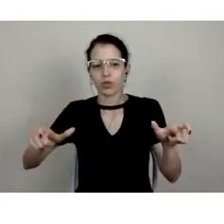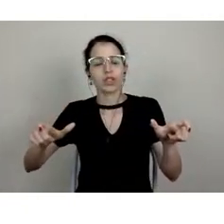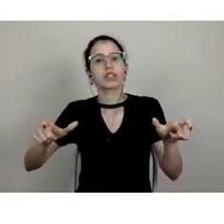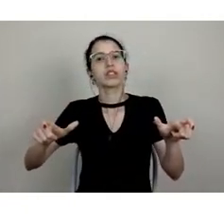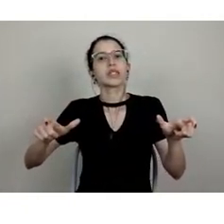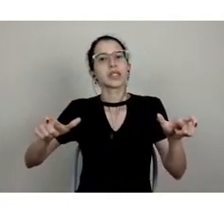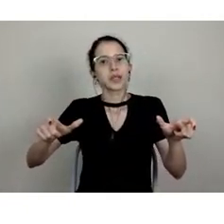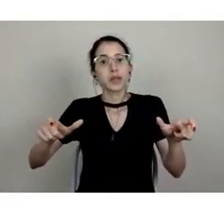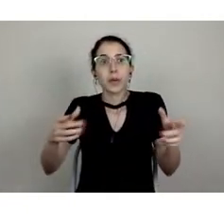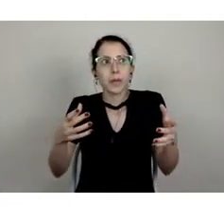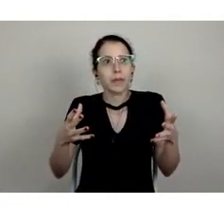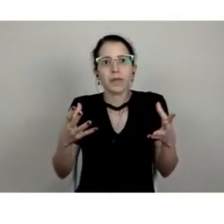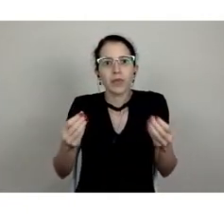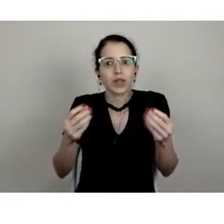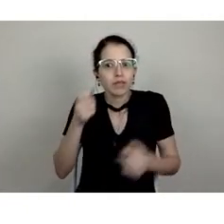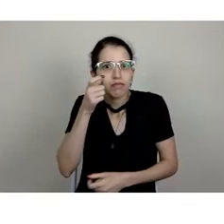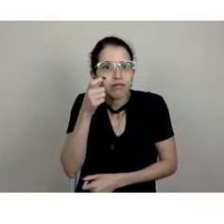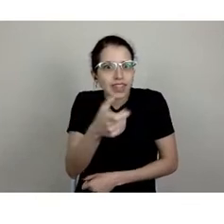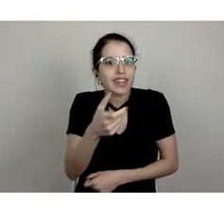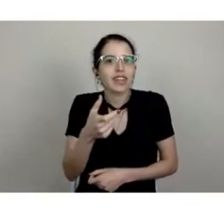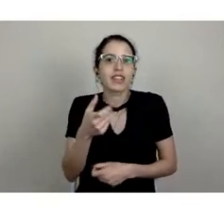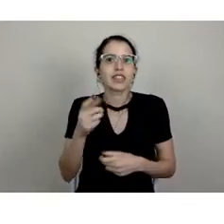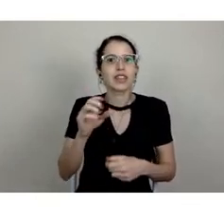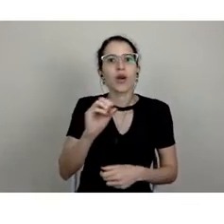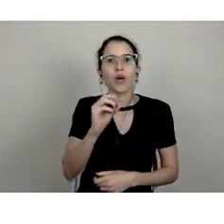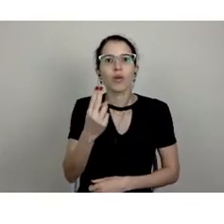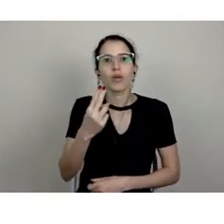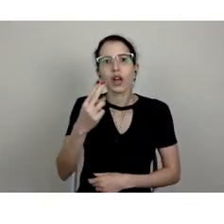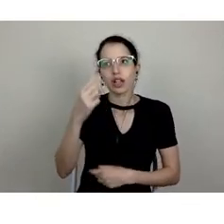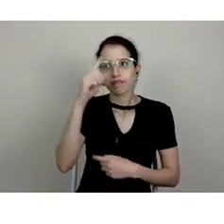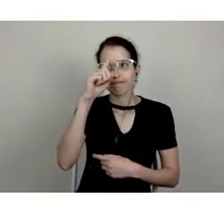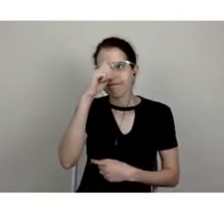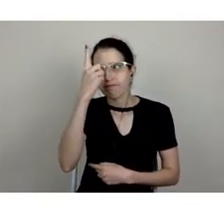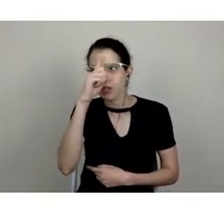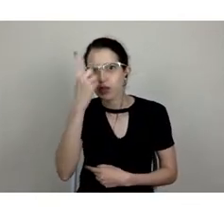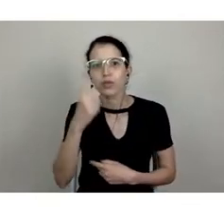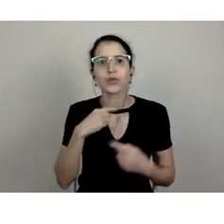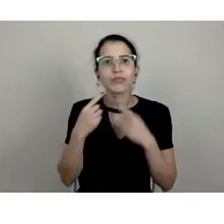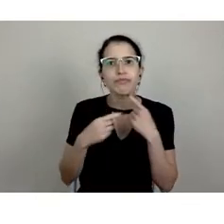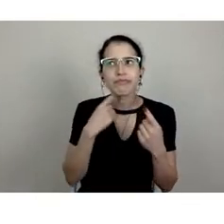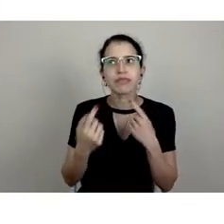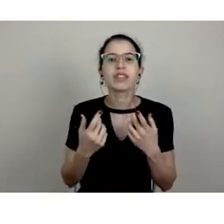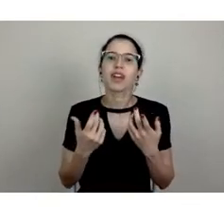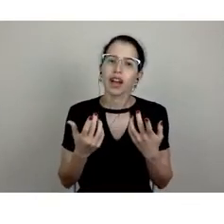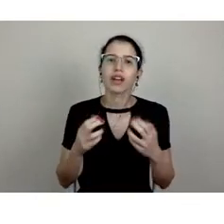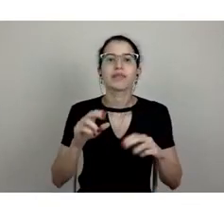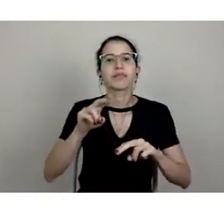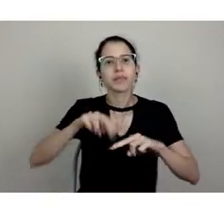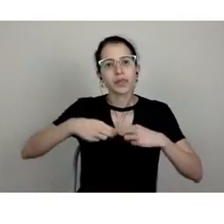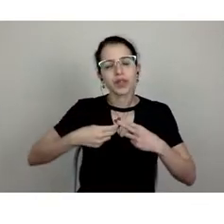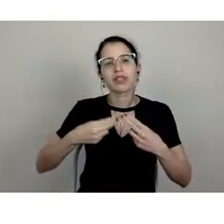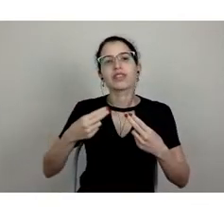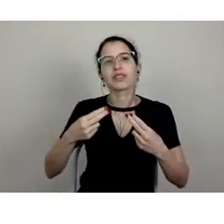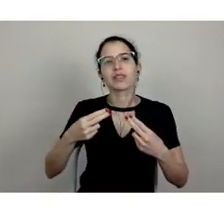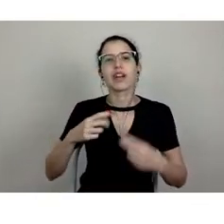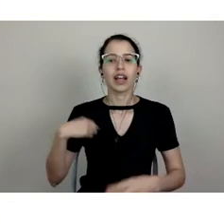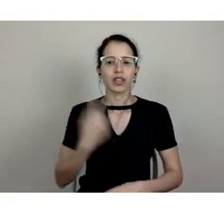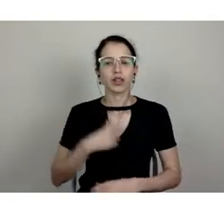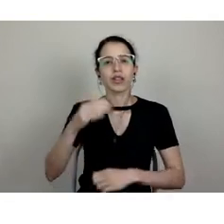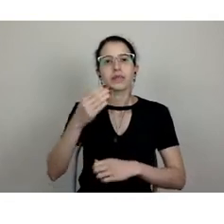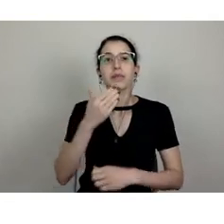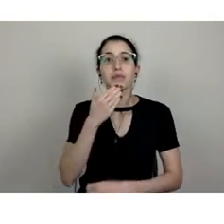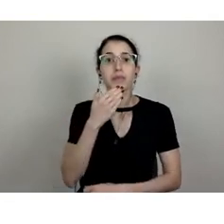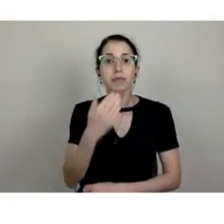claro, interessadas e com dúvidas. A gente fez a solicitação para que perguntas fossem encaminhadas,